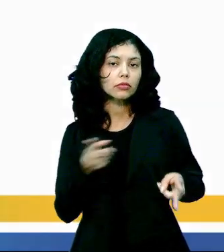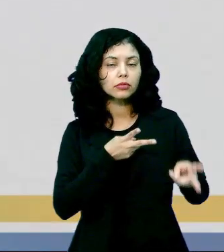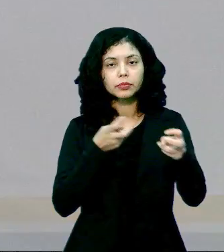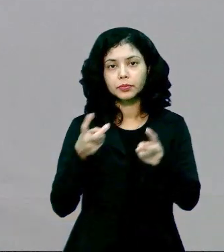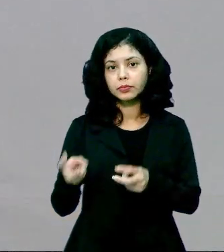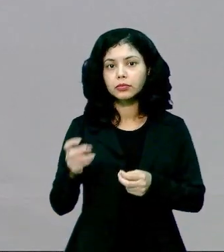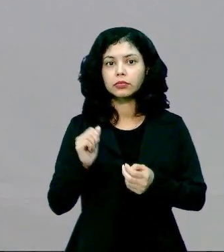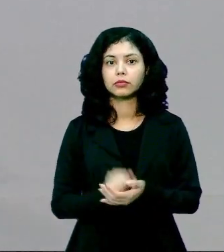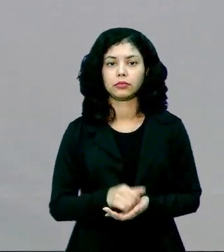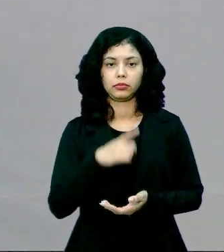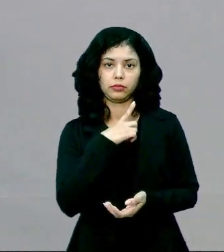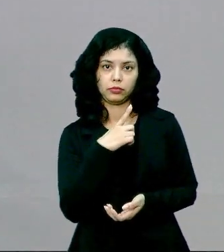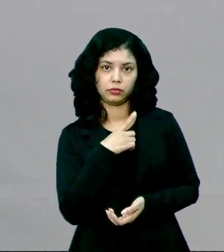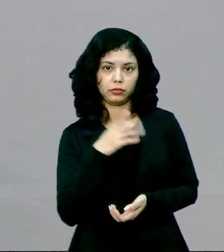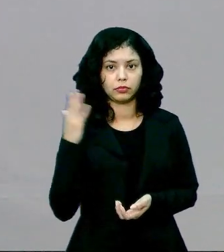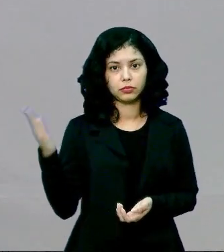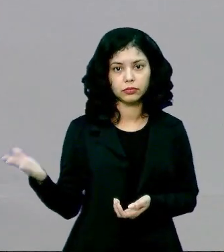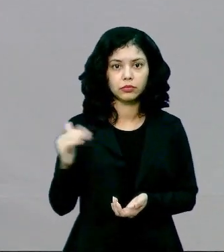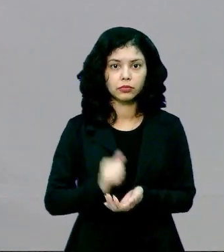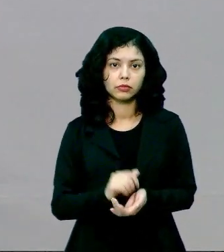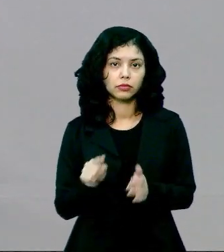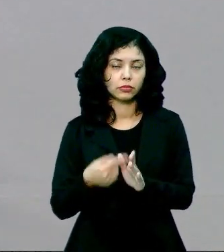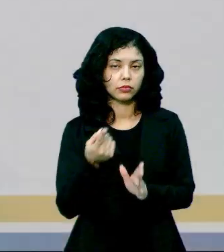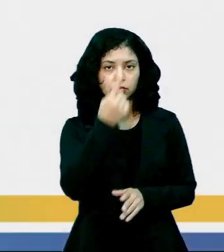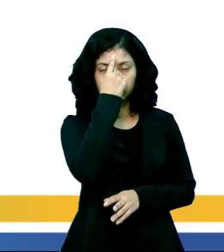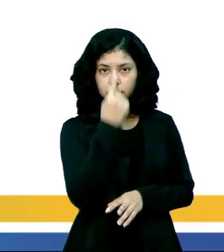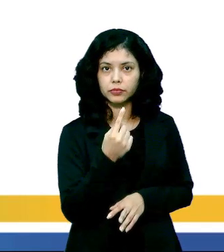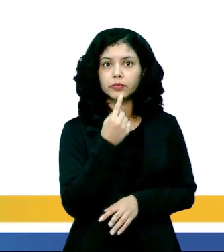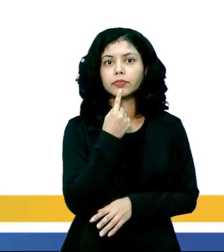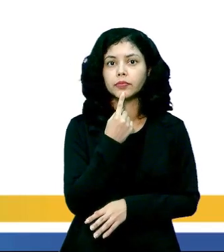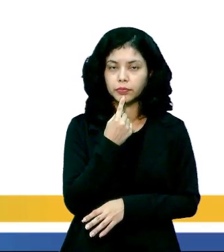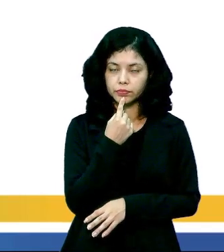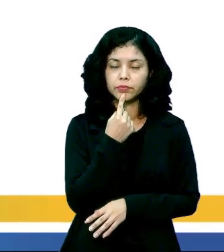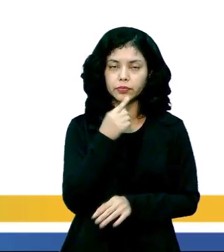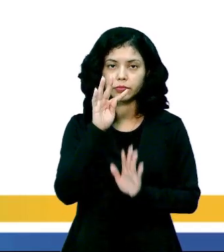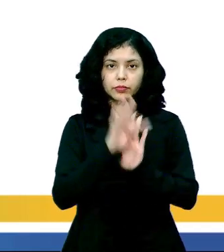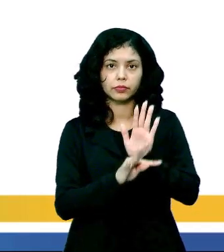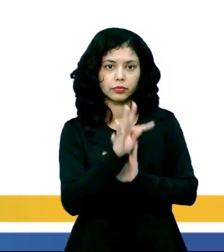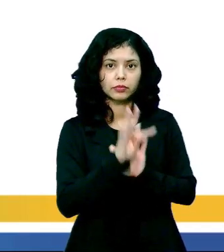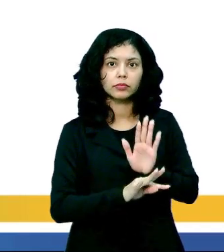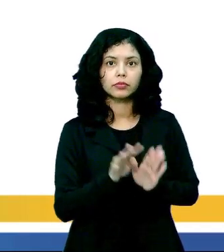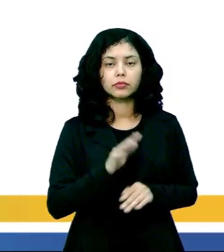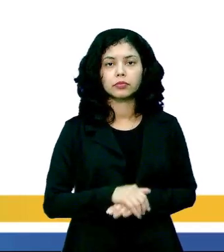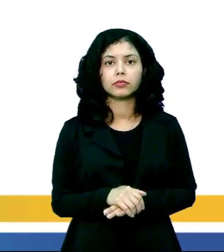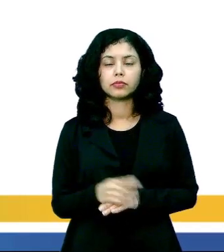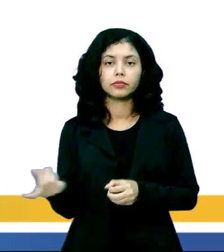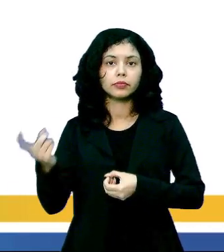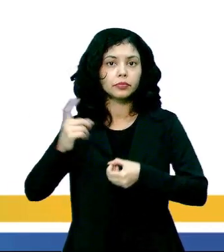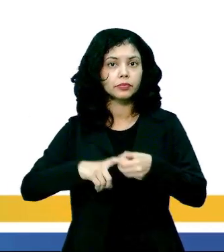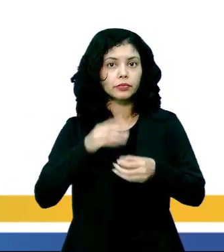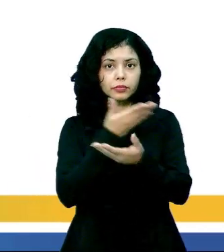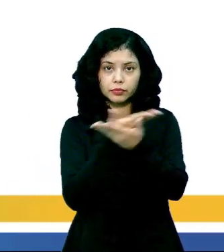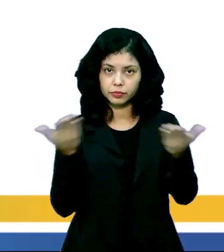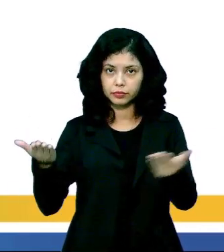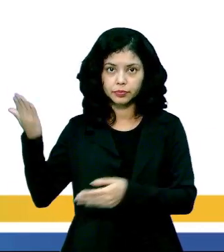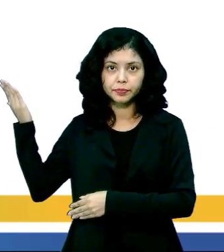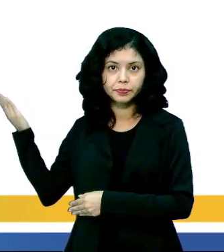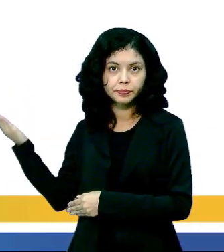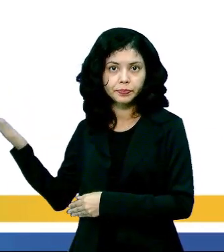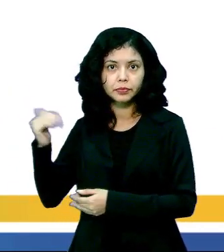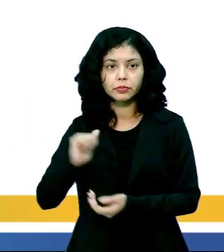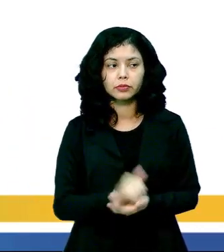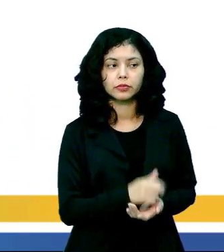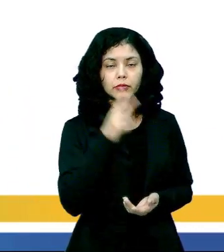percebam, temos ali a primeira imagem, aliás, o primeiro texto motivador, retornando para vocês